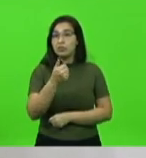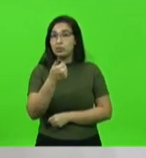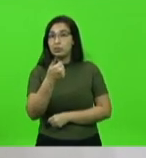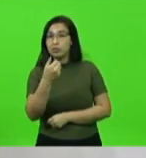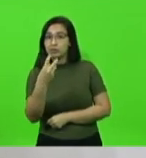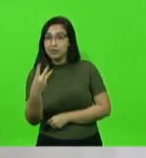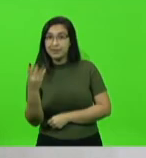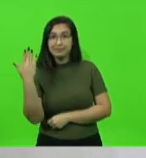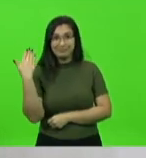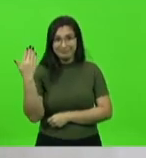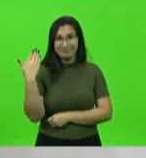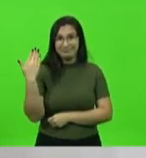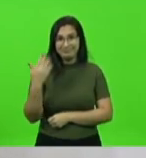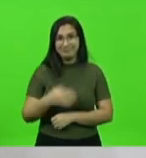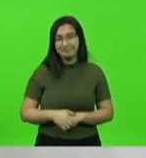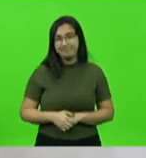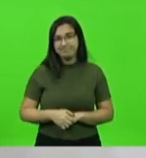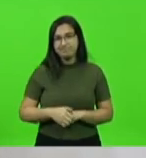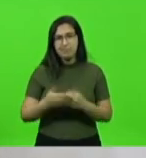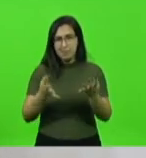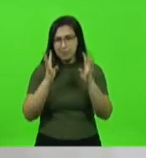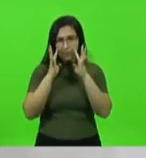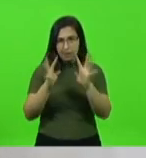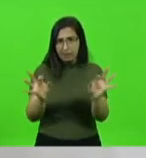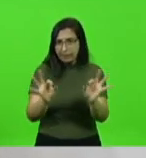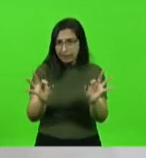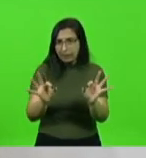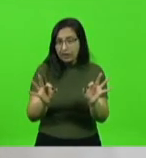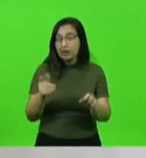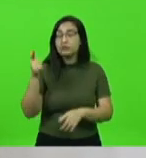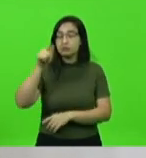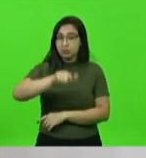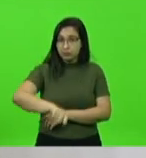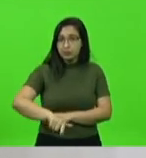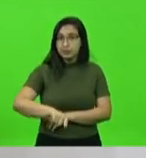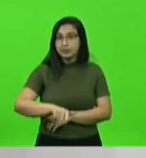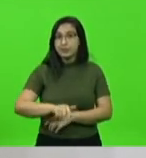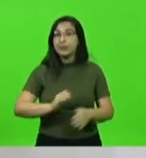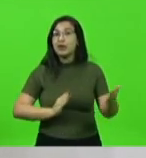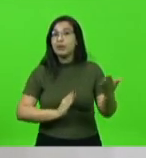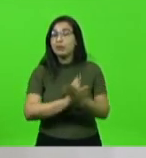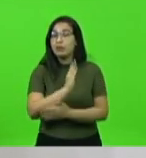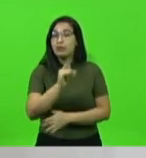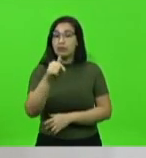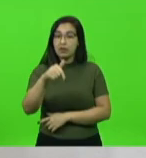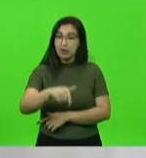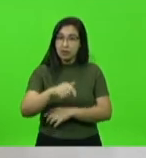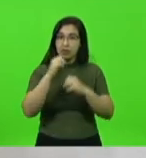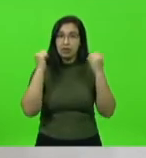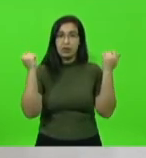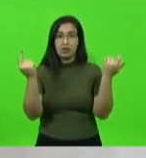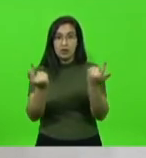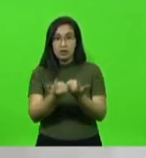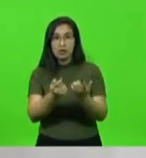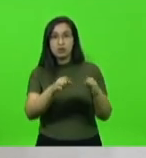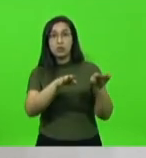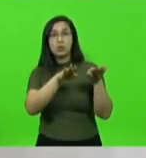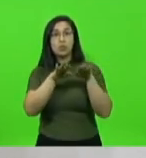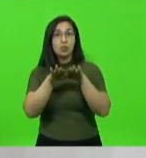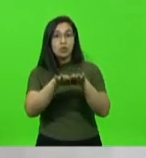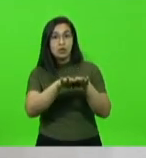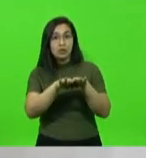Para quem não se atentou, eu repito, o que foi aprovado aqui por unanimidade